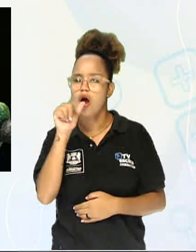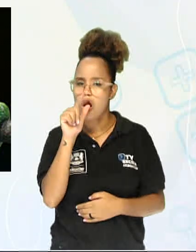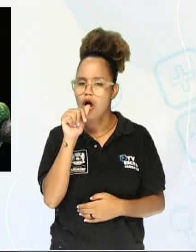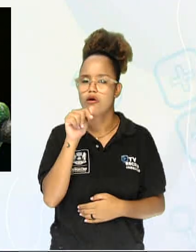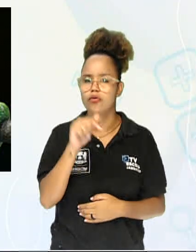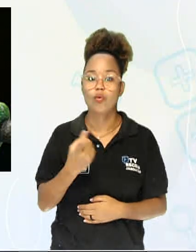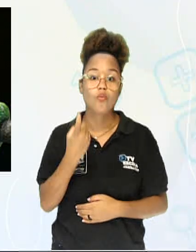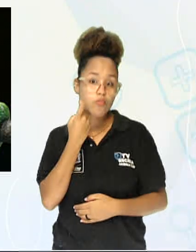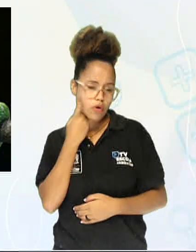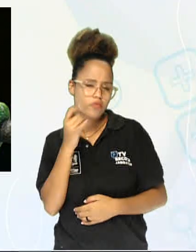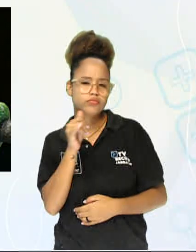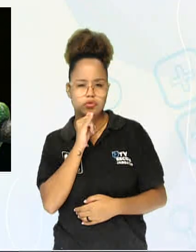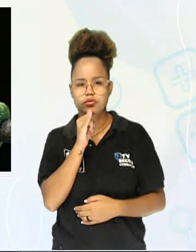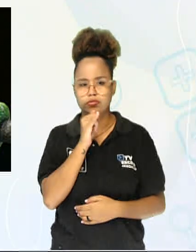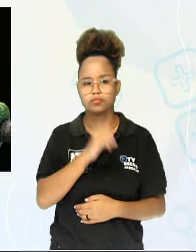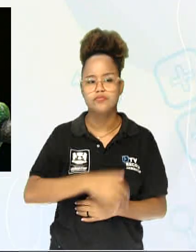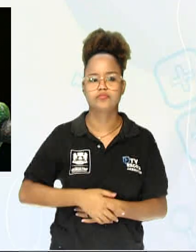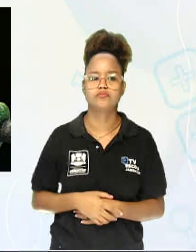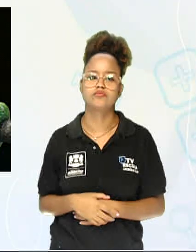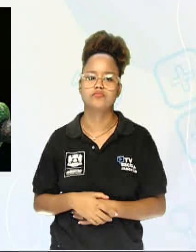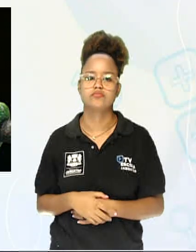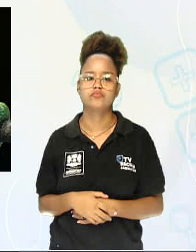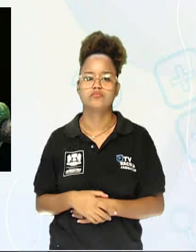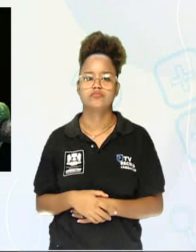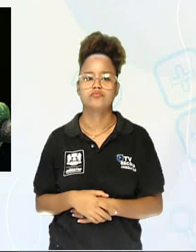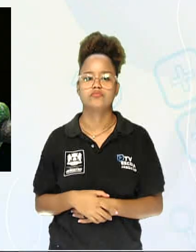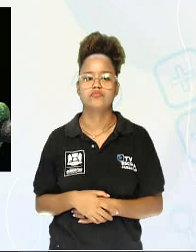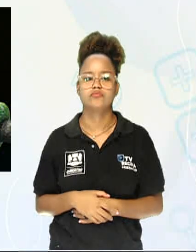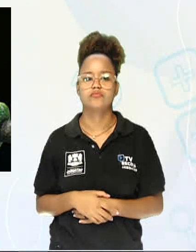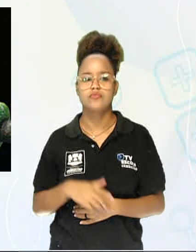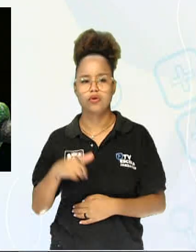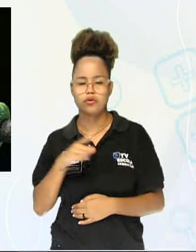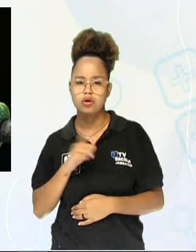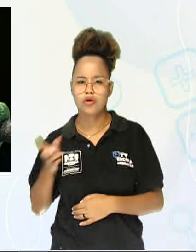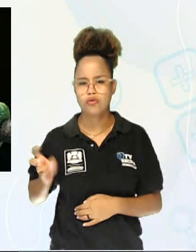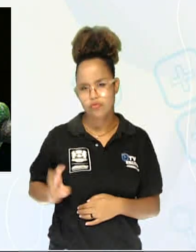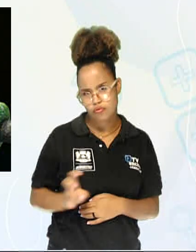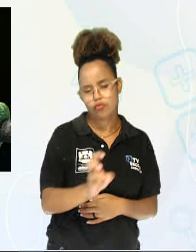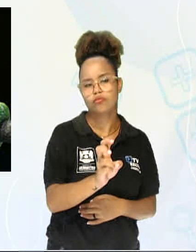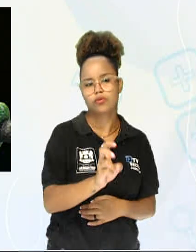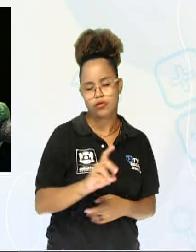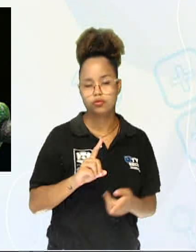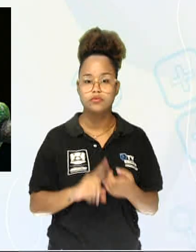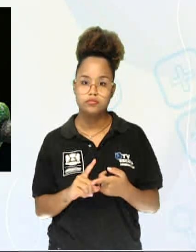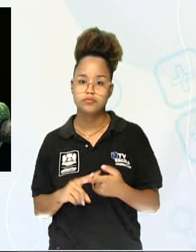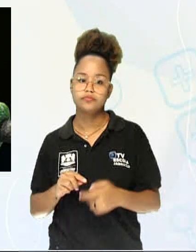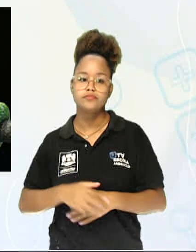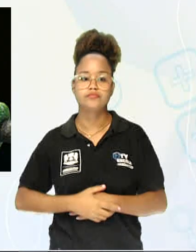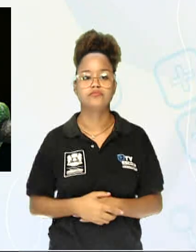os peixes e também temos aí a questão da cobra em si, né?